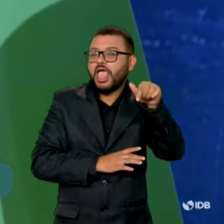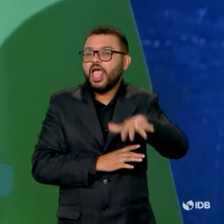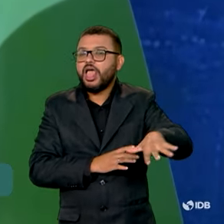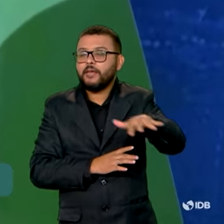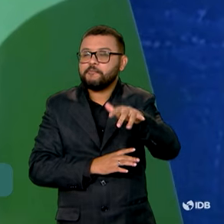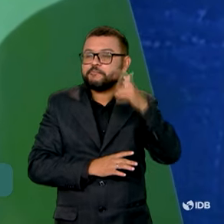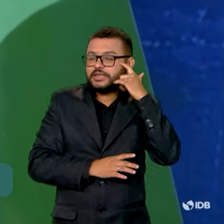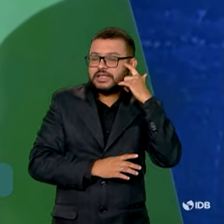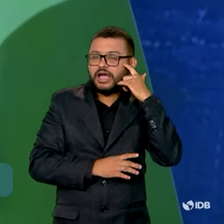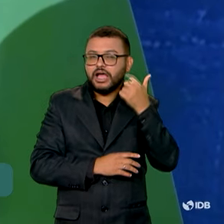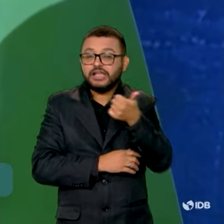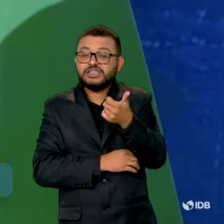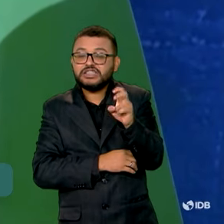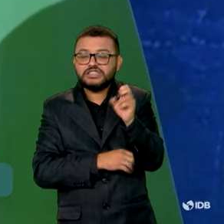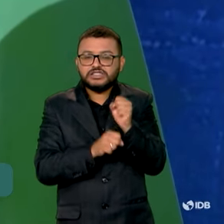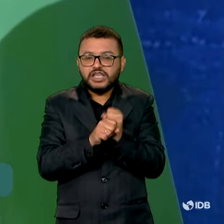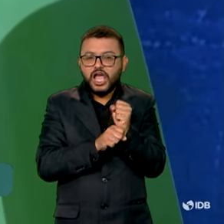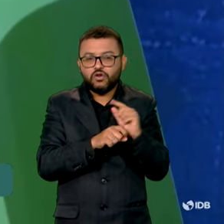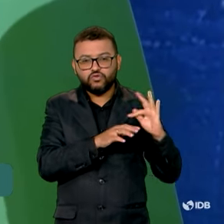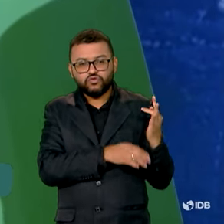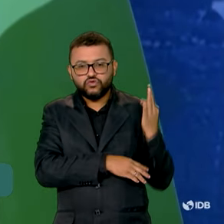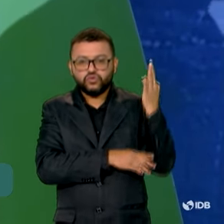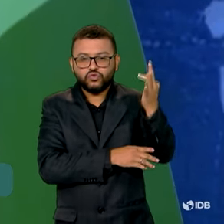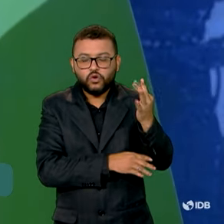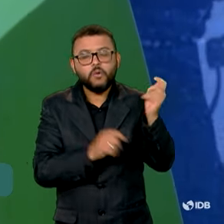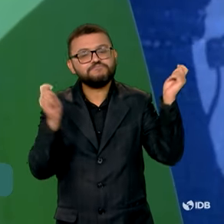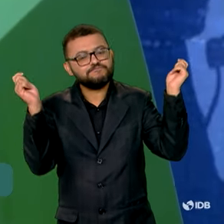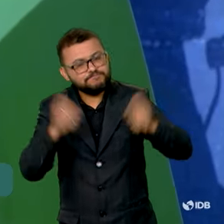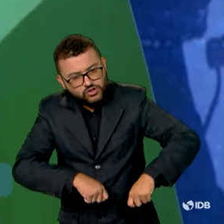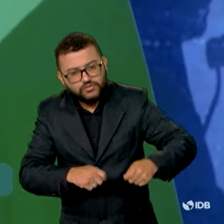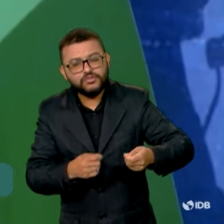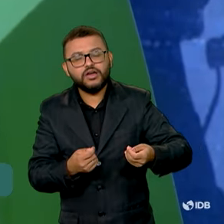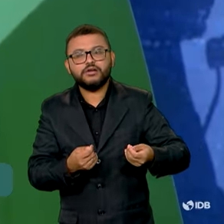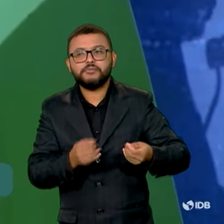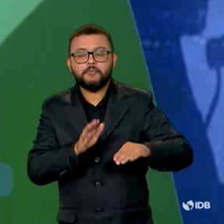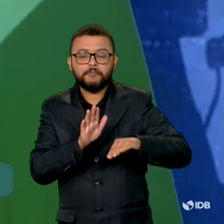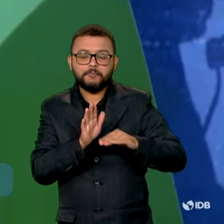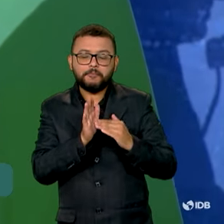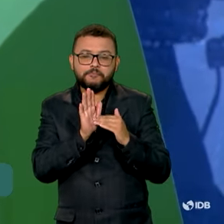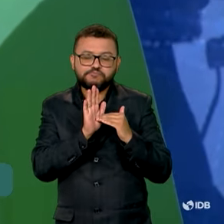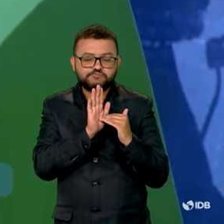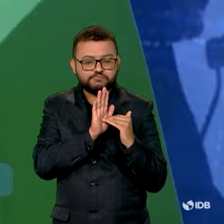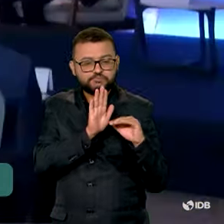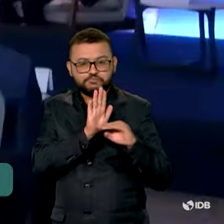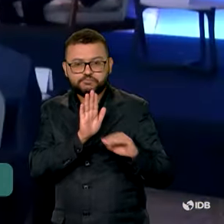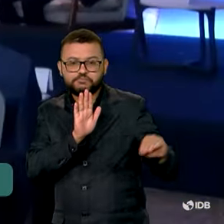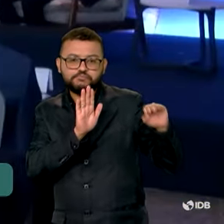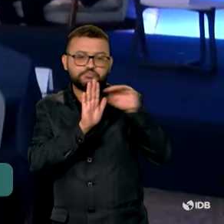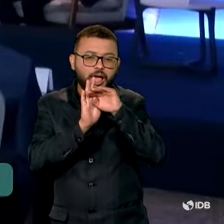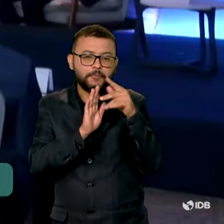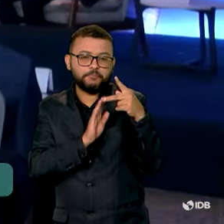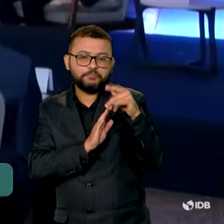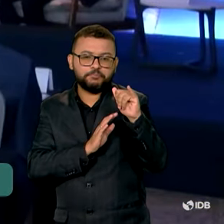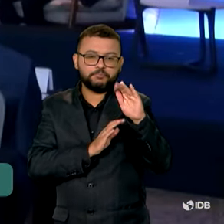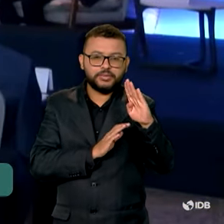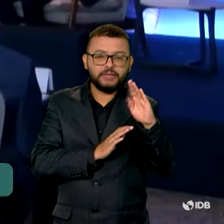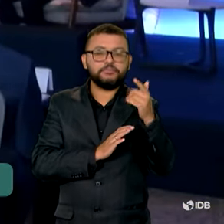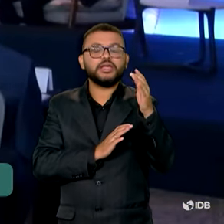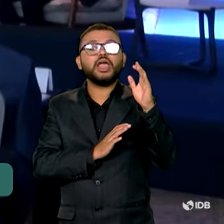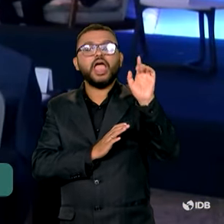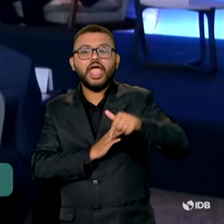anos a reforma tributária pode aumentar o PIB em 12%. Os